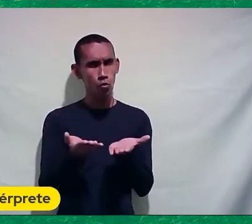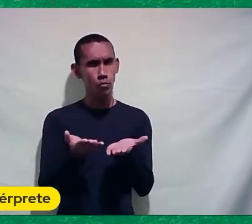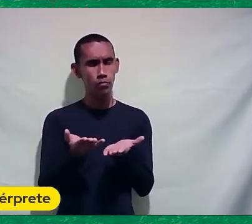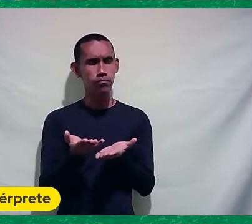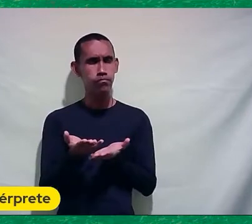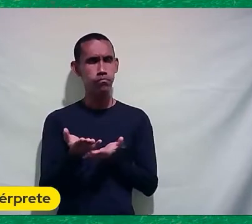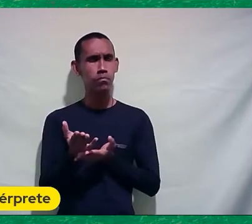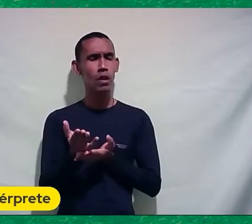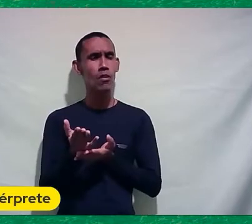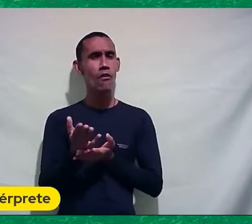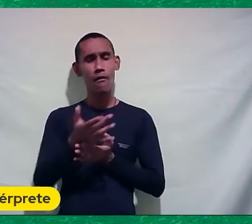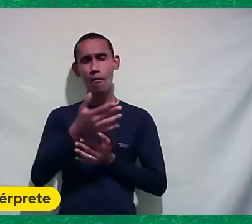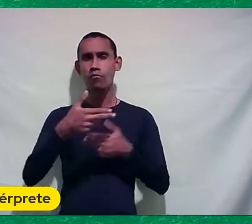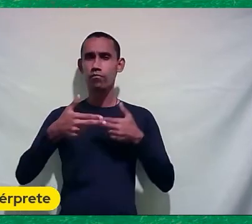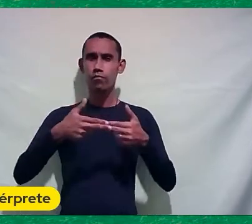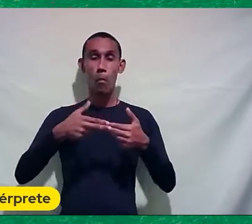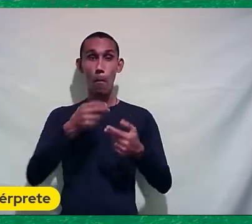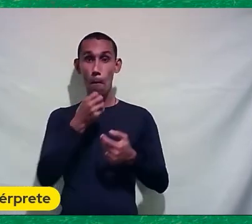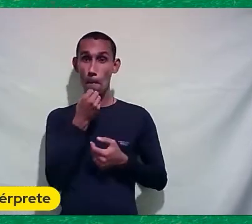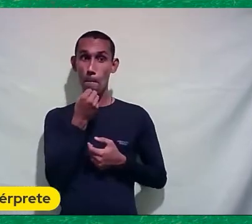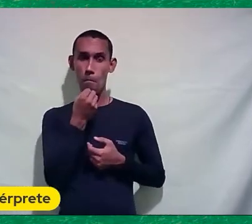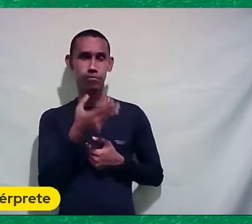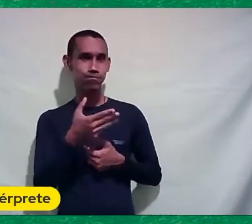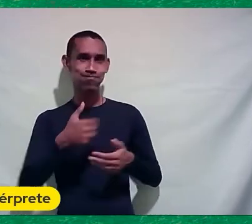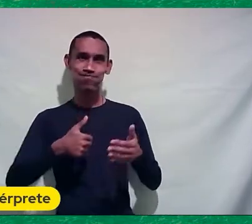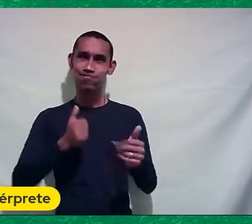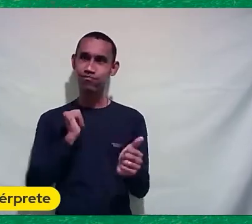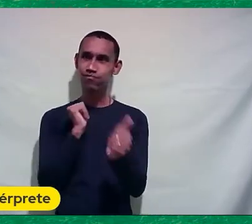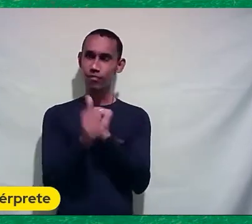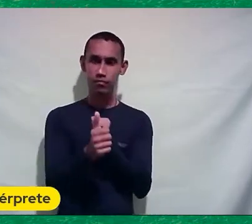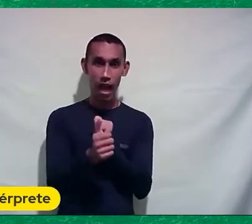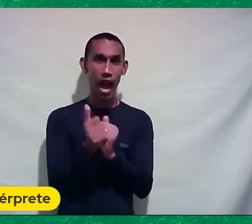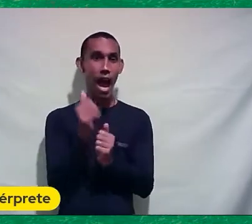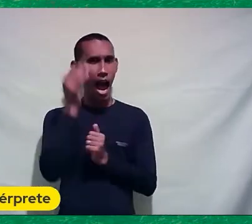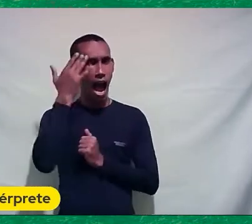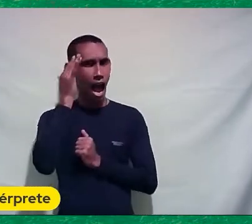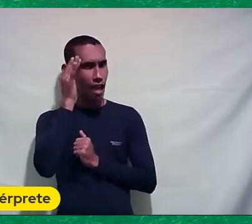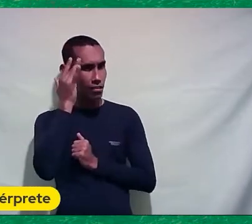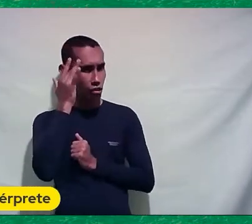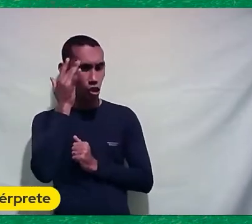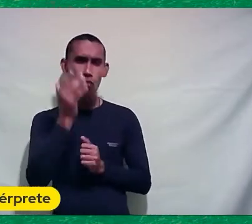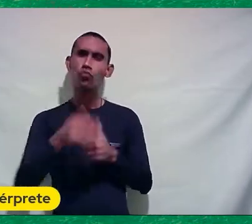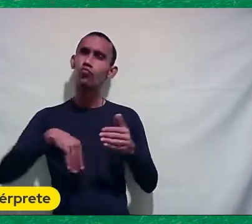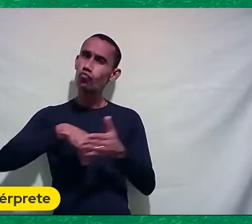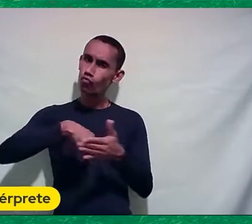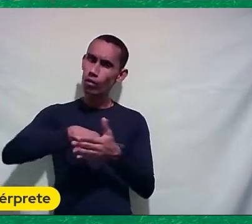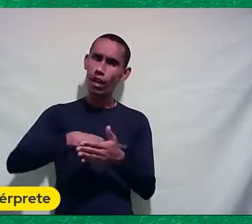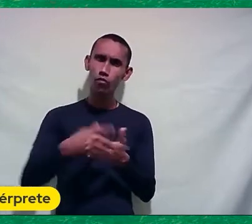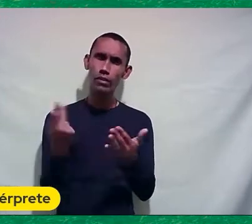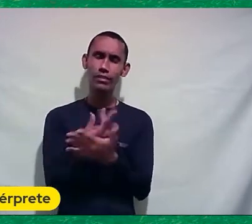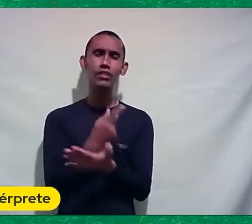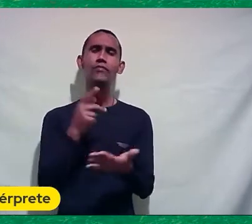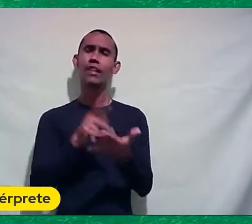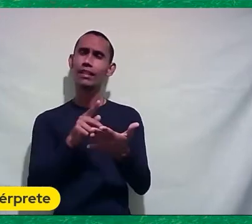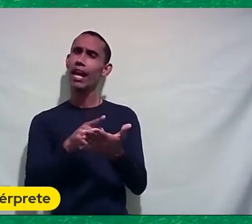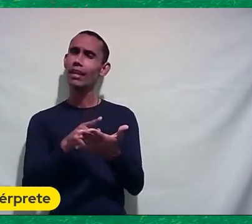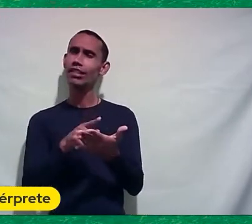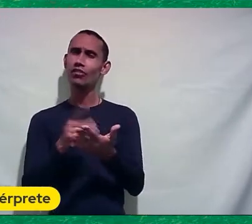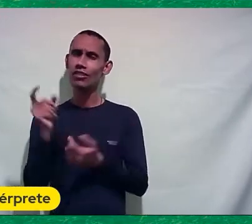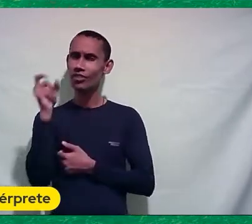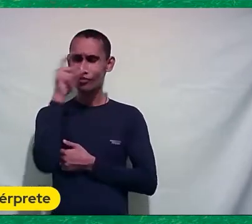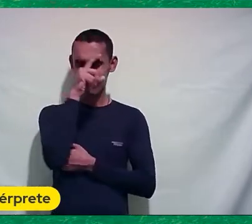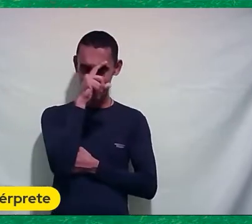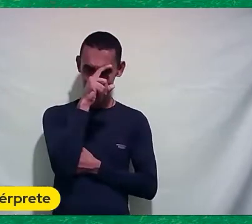ficção De futebol Bem feita Onde você Acha Convence que aquilo é um jogo Está vendo de verdade Está vendo de verdade